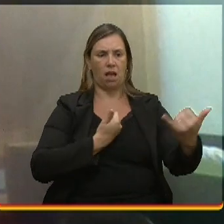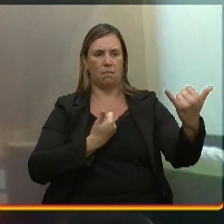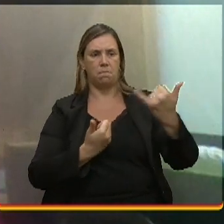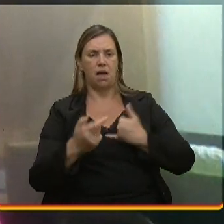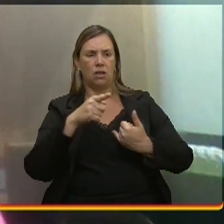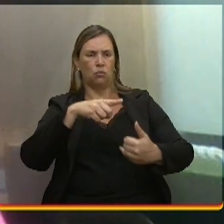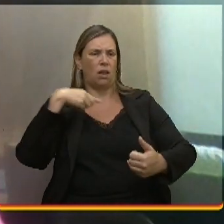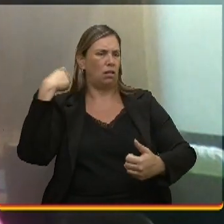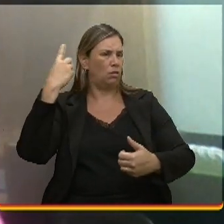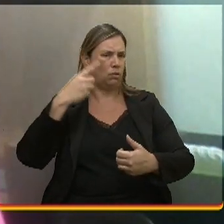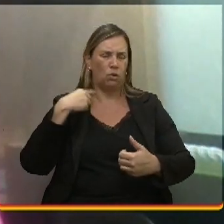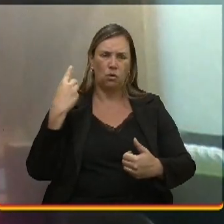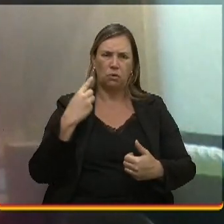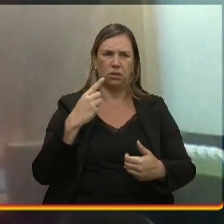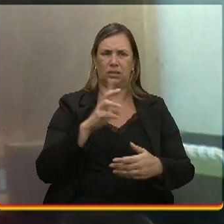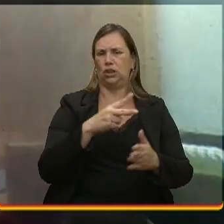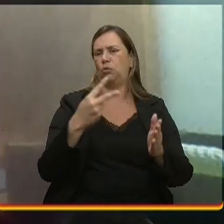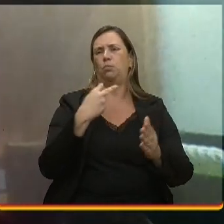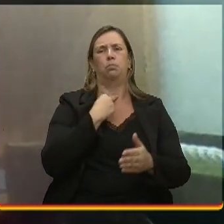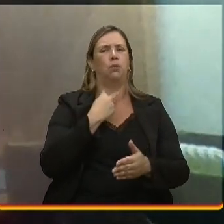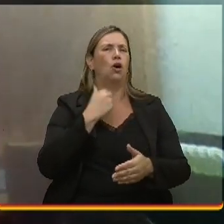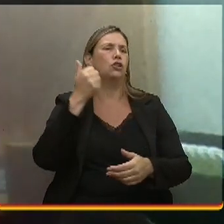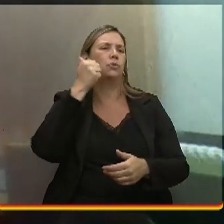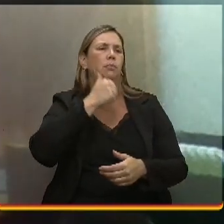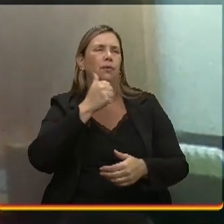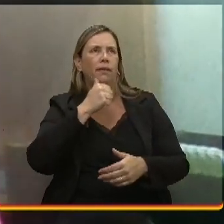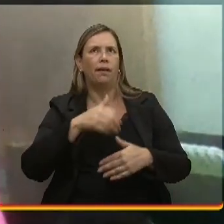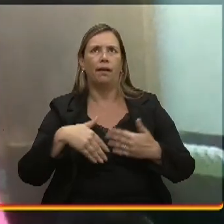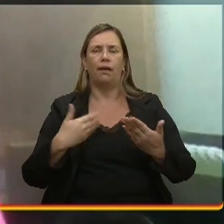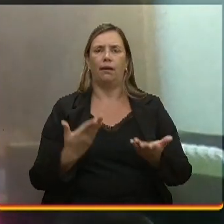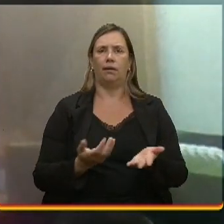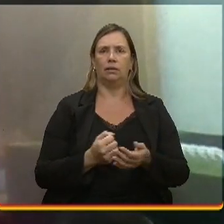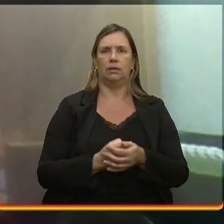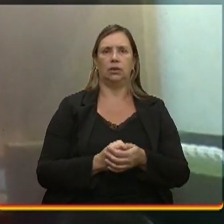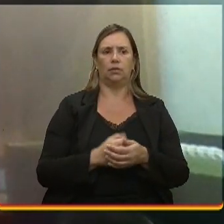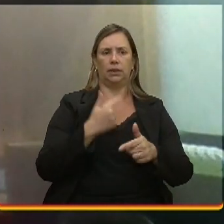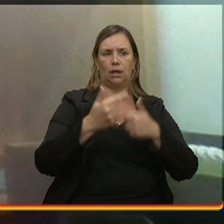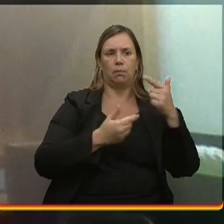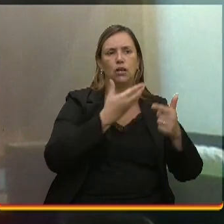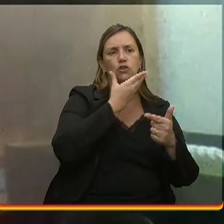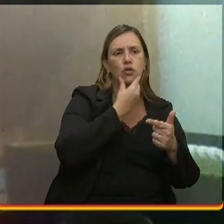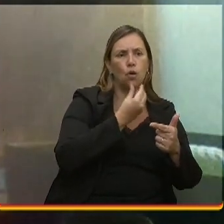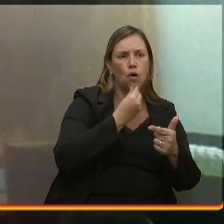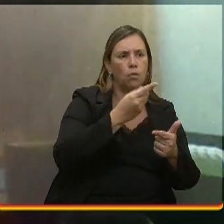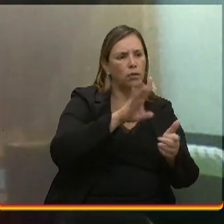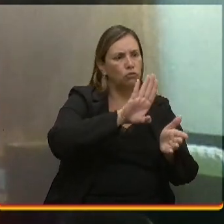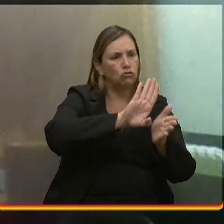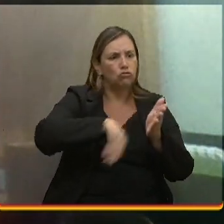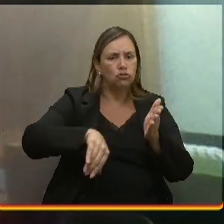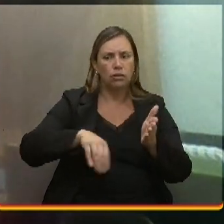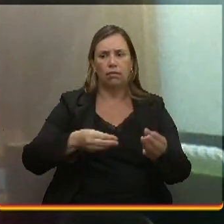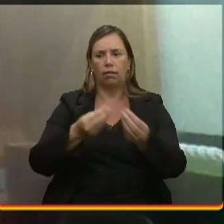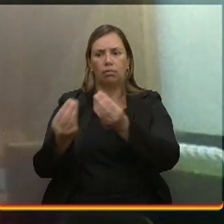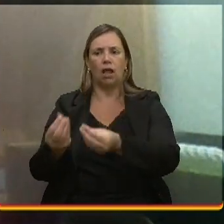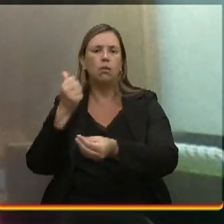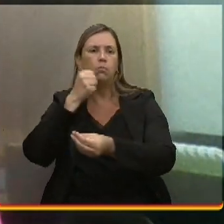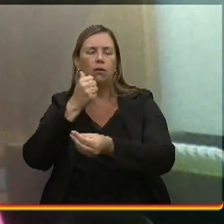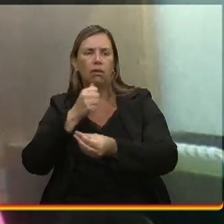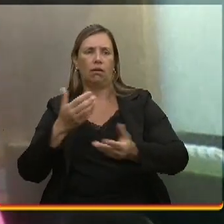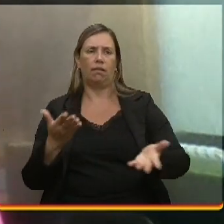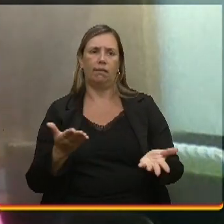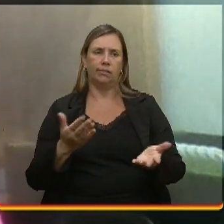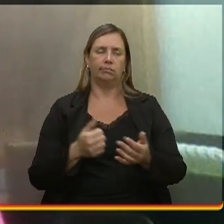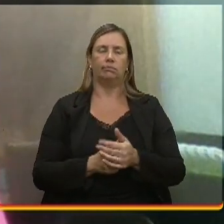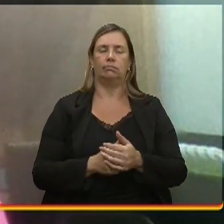Isso não é coisa para mulher. Ou está tirando... Também ouvi isso. Está tirando trabalho de homem. Na real, o que acontece é que, se não